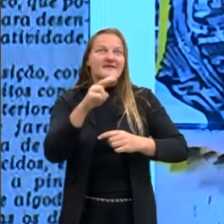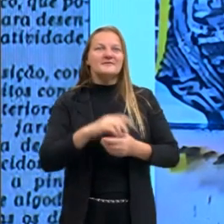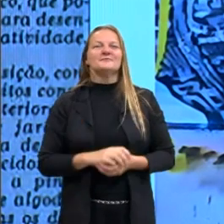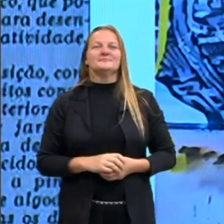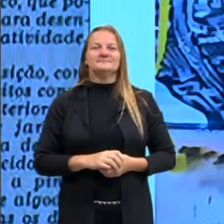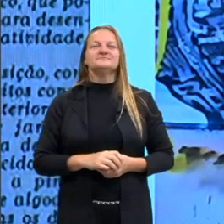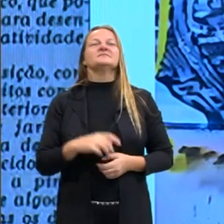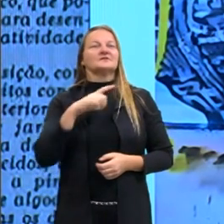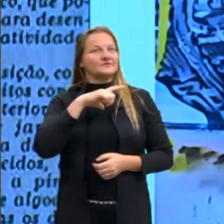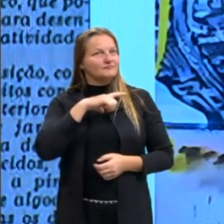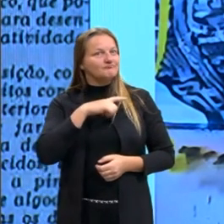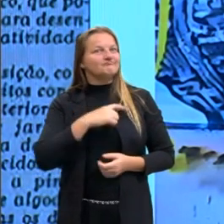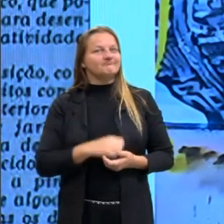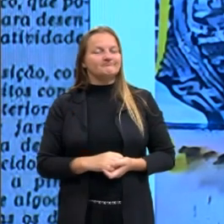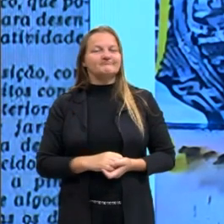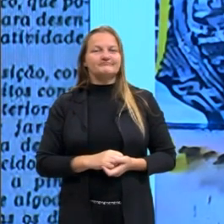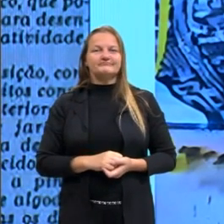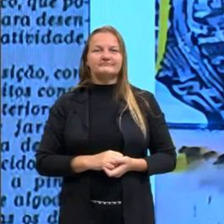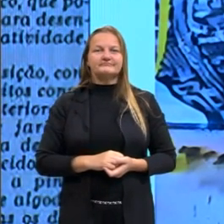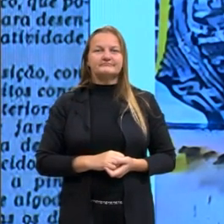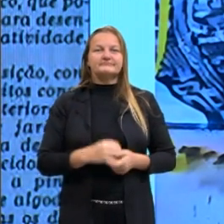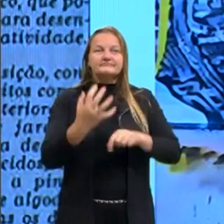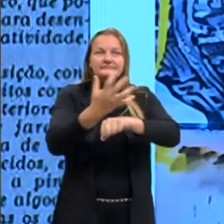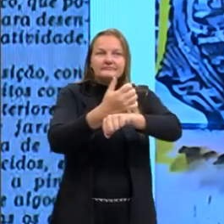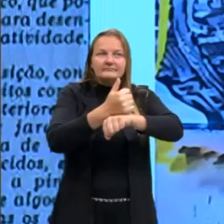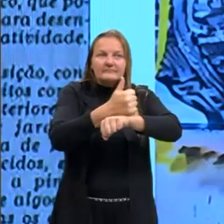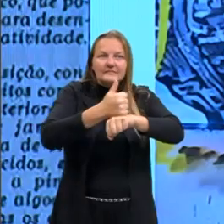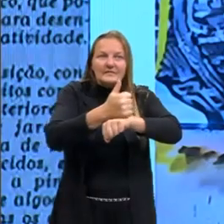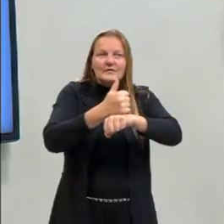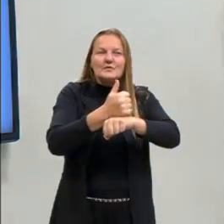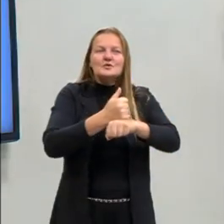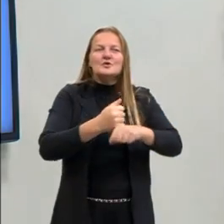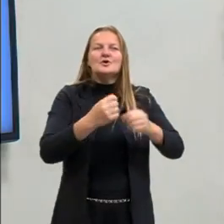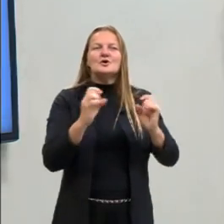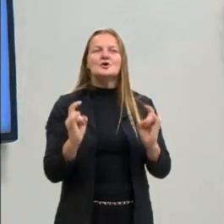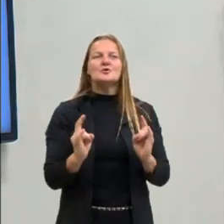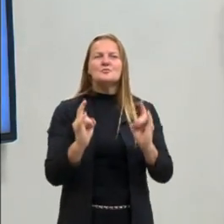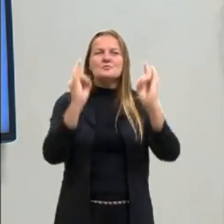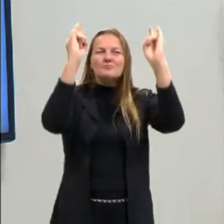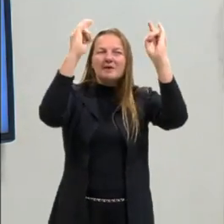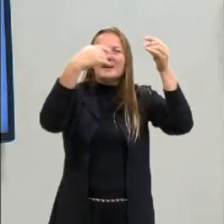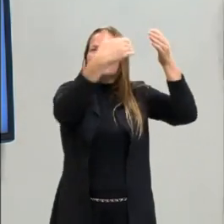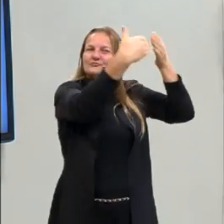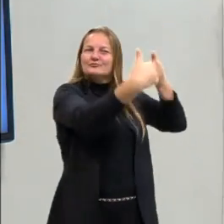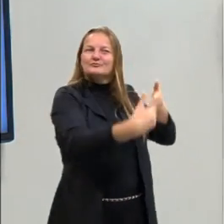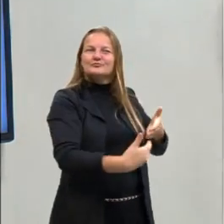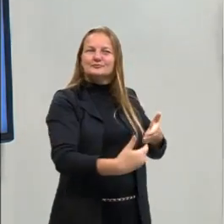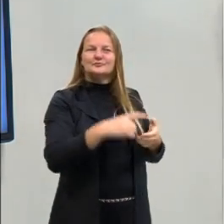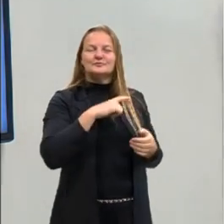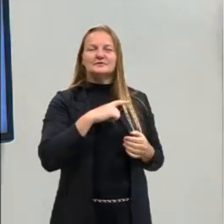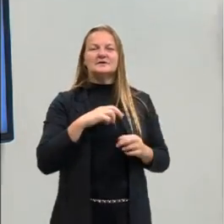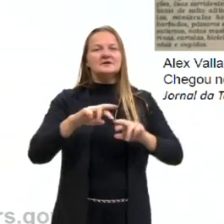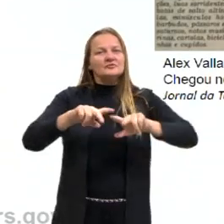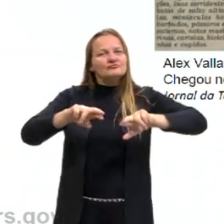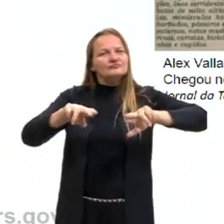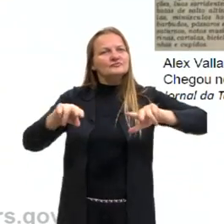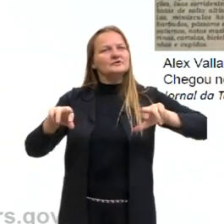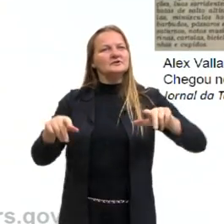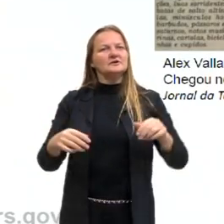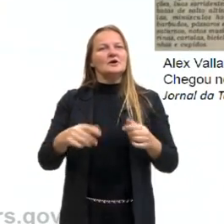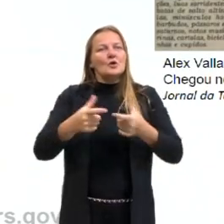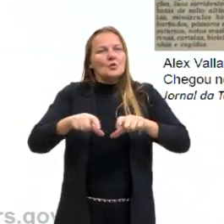alguma obra do Eduardo Cobra em prédios, em muros, em grandes extensões ali, onde